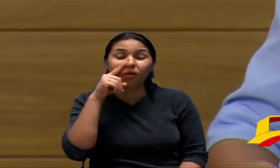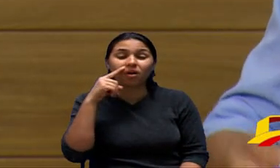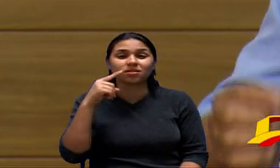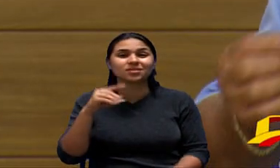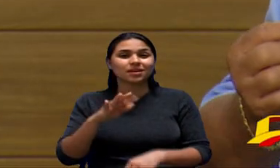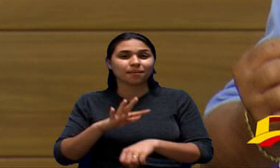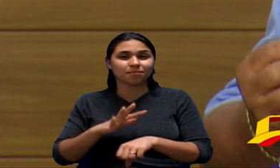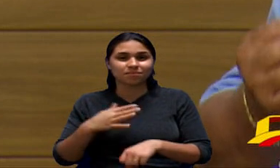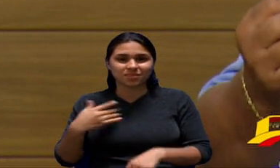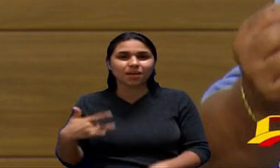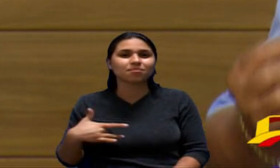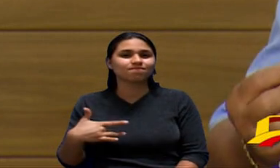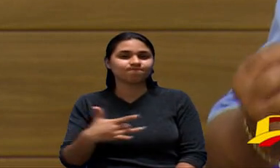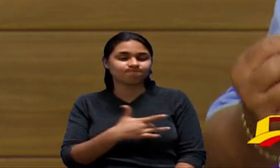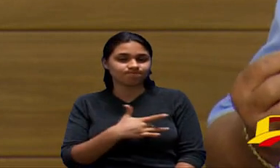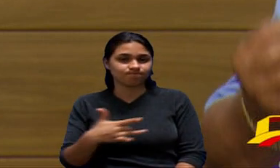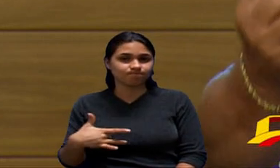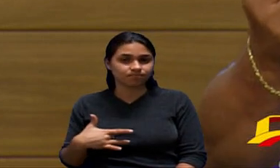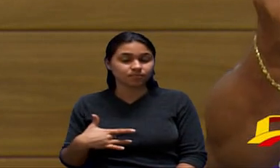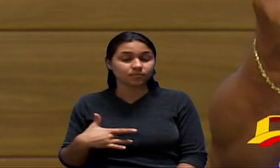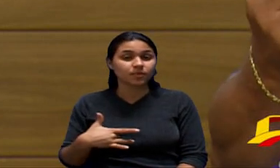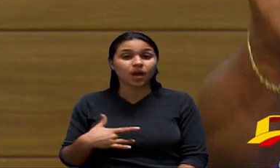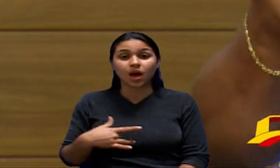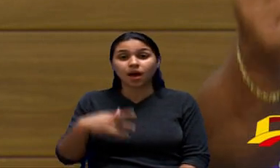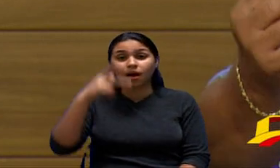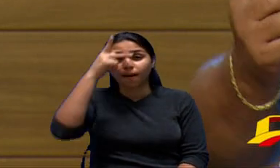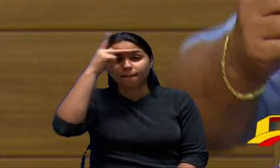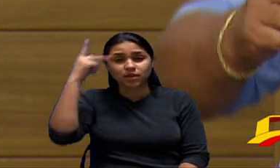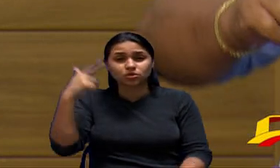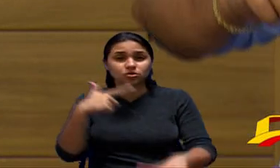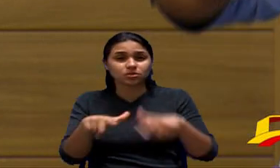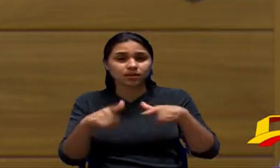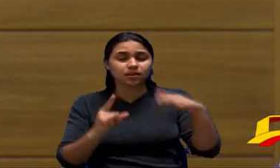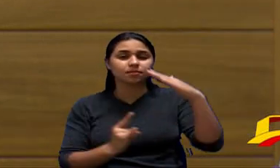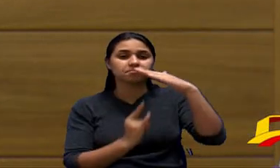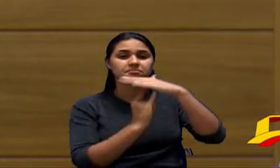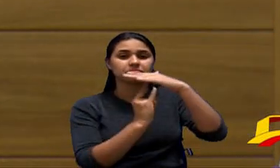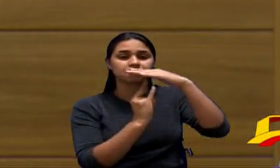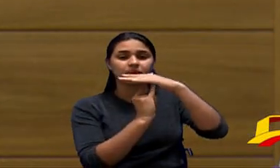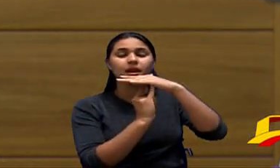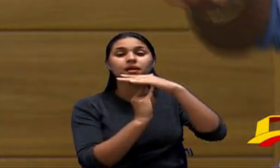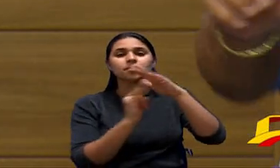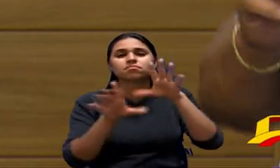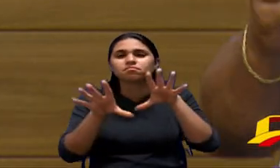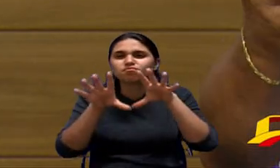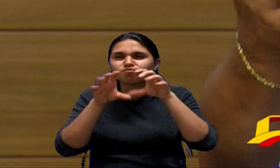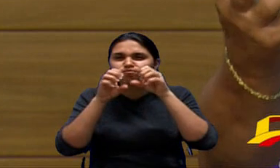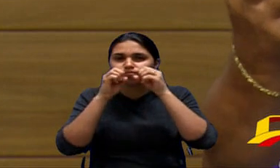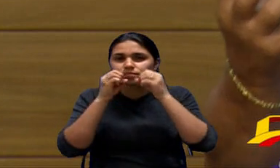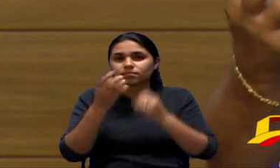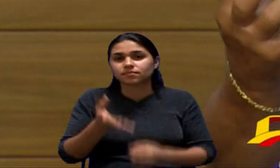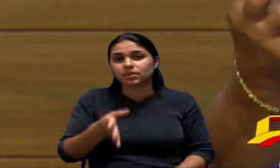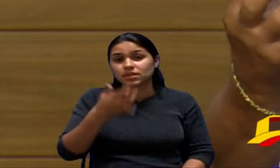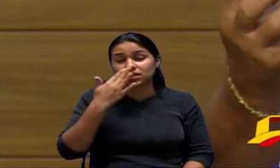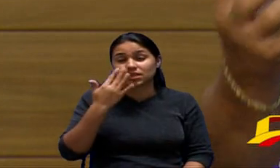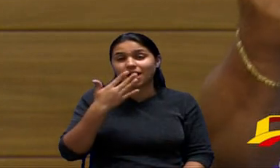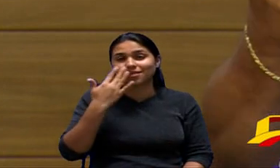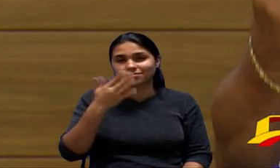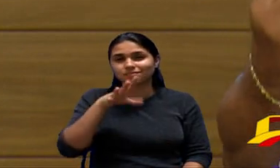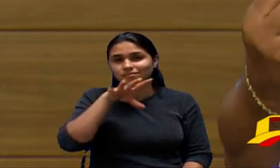e o fretista quando ele está abastecendo ele inala porque ela fica um raio de praticamente dois metros daquele vapor